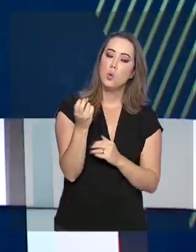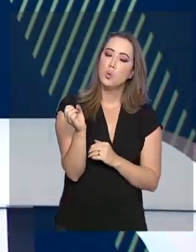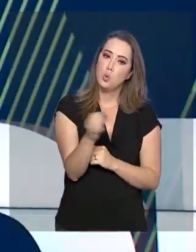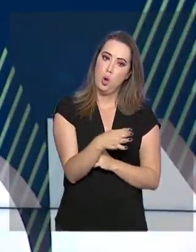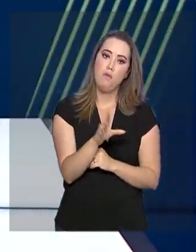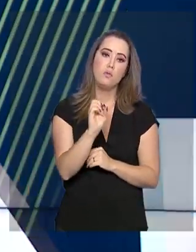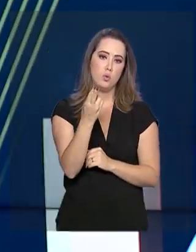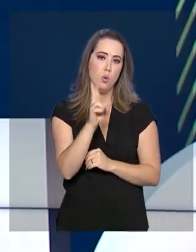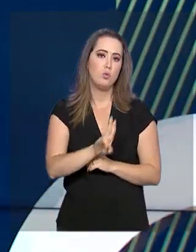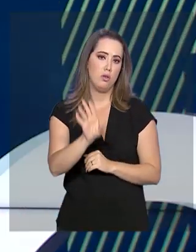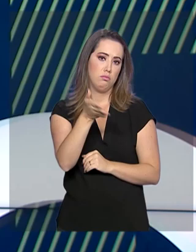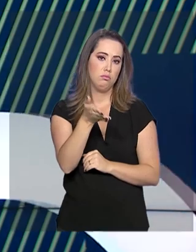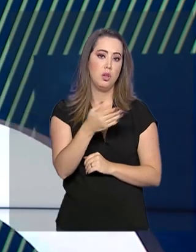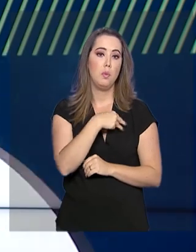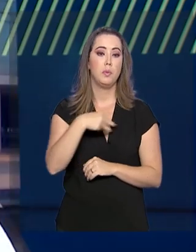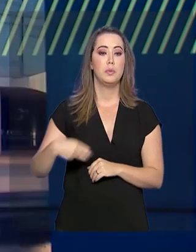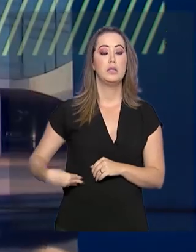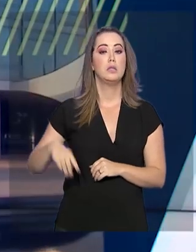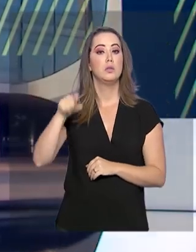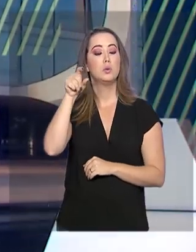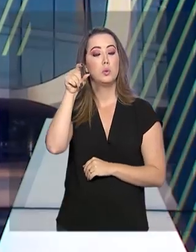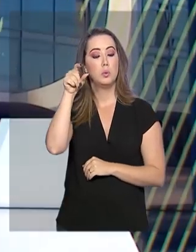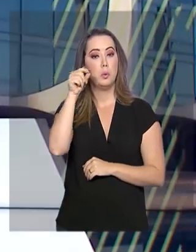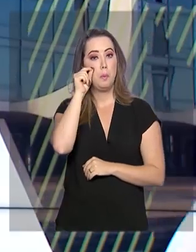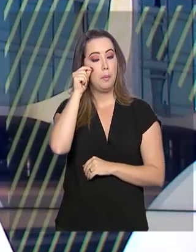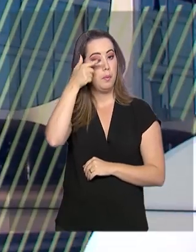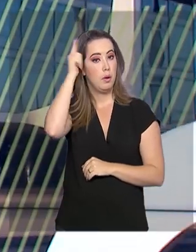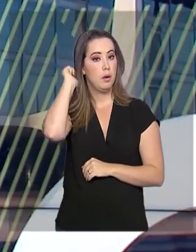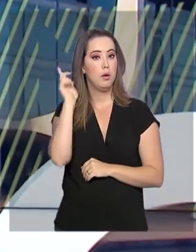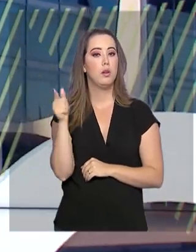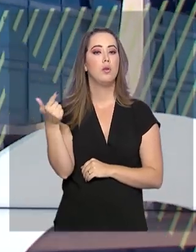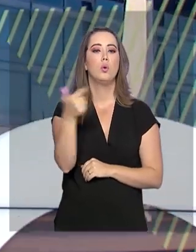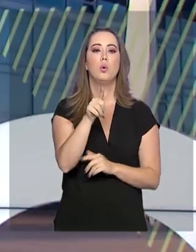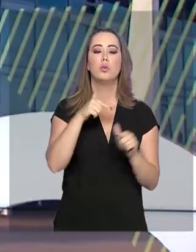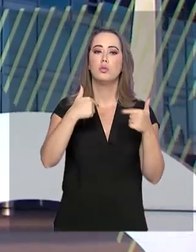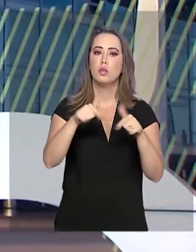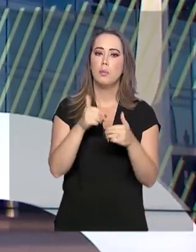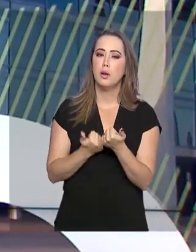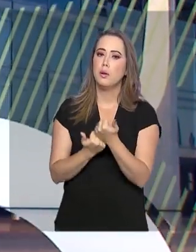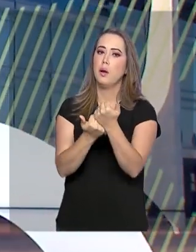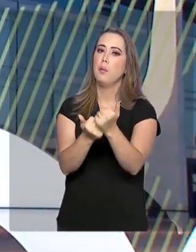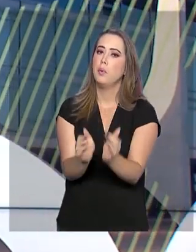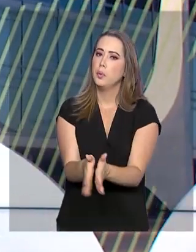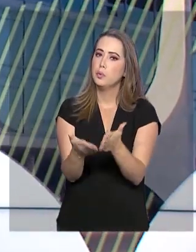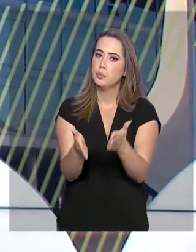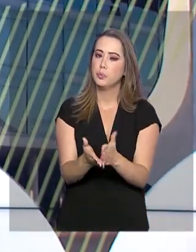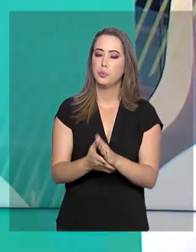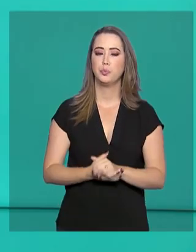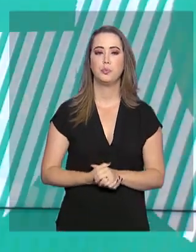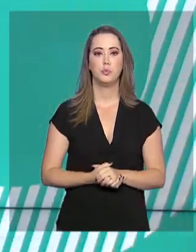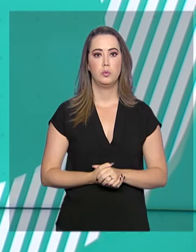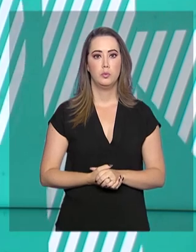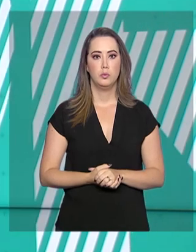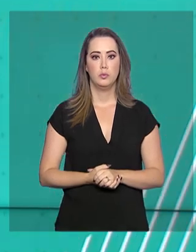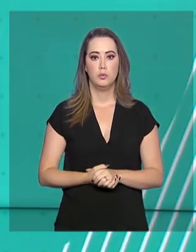novos e usados. Para o ministro Paulo Guedes, essa é mais uma medida que favorece as classes mais pobres.